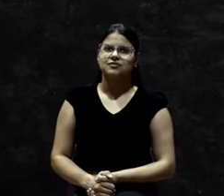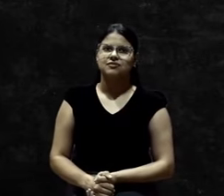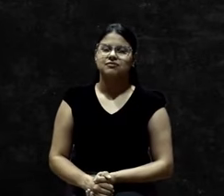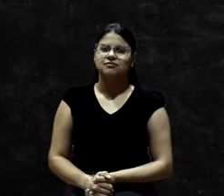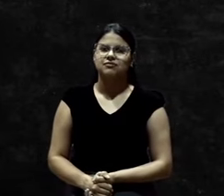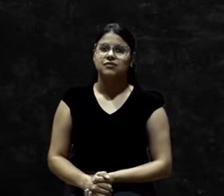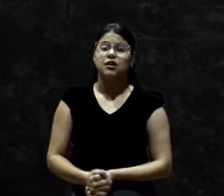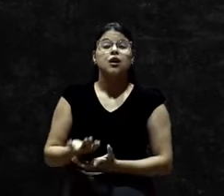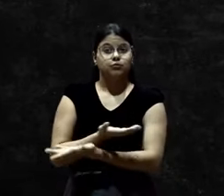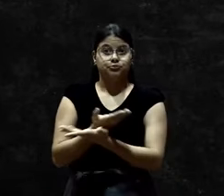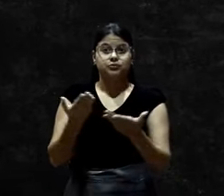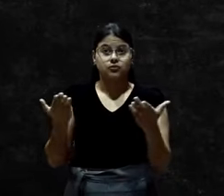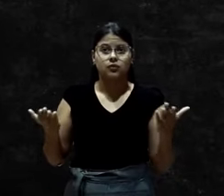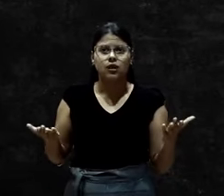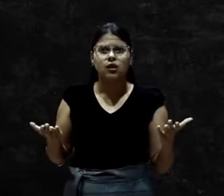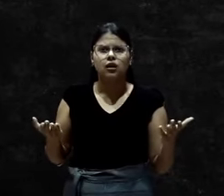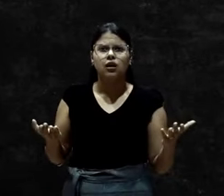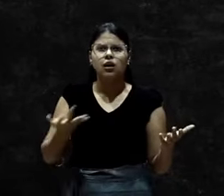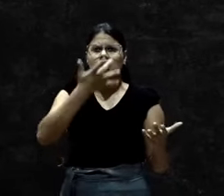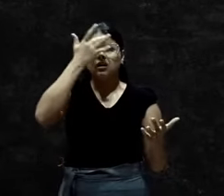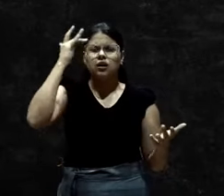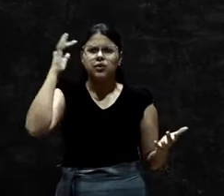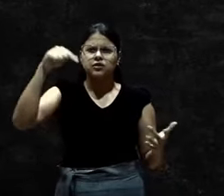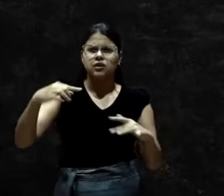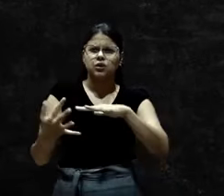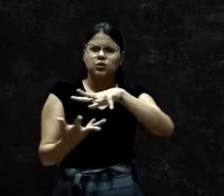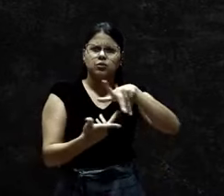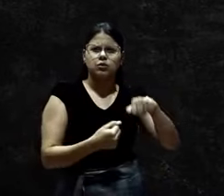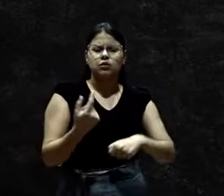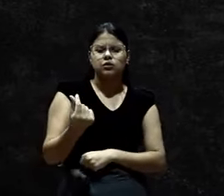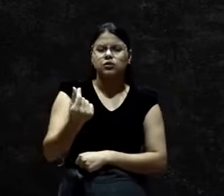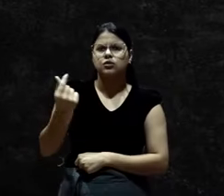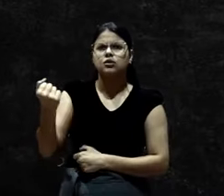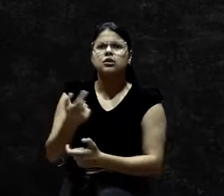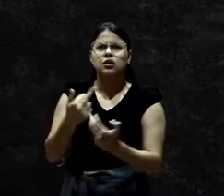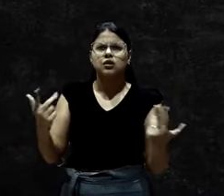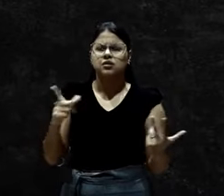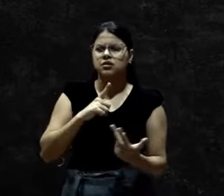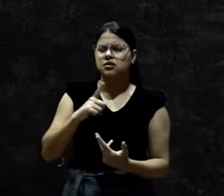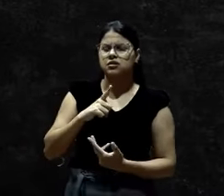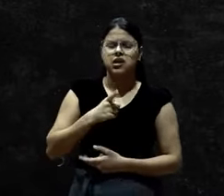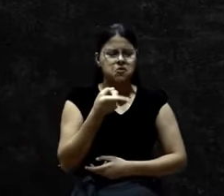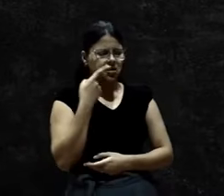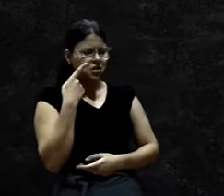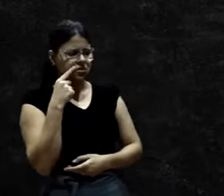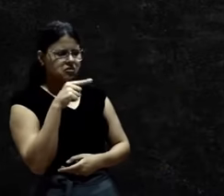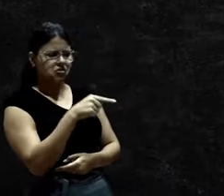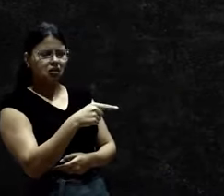Se alguém possui recursos deste mundo. E vê seu irmão passar necessidade.